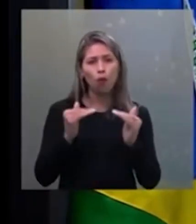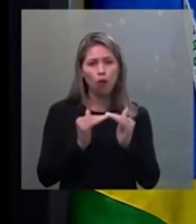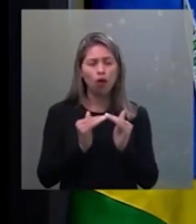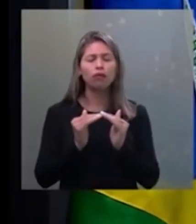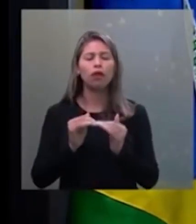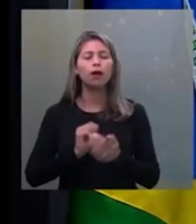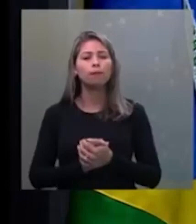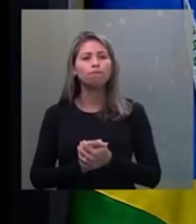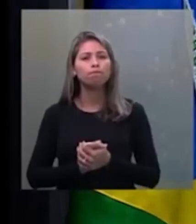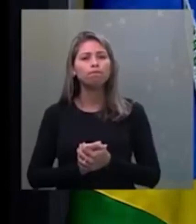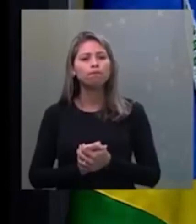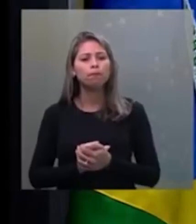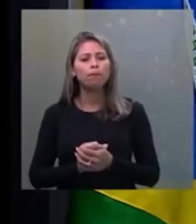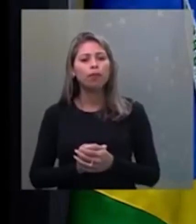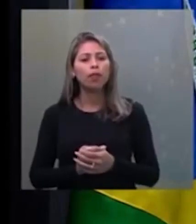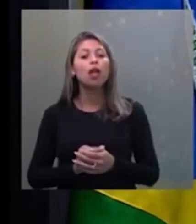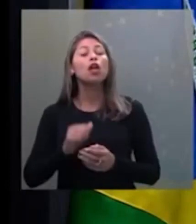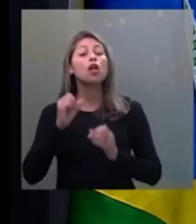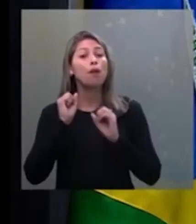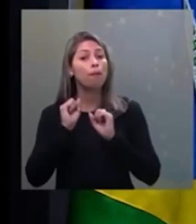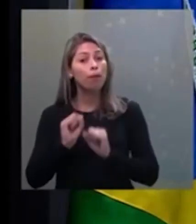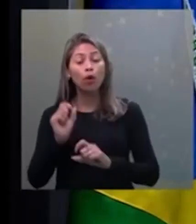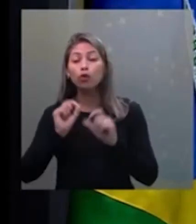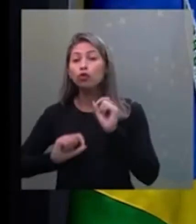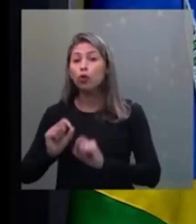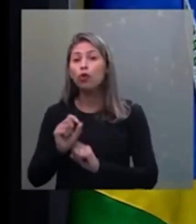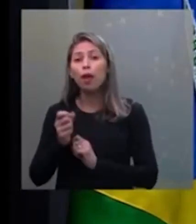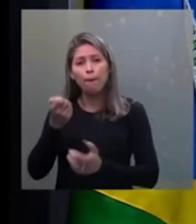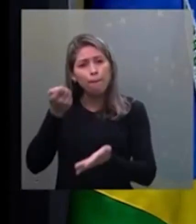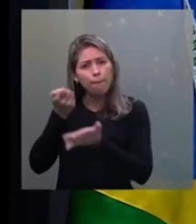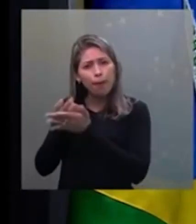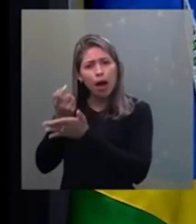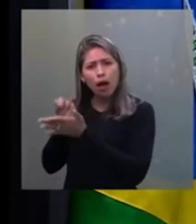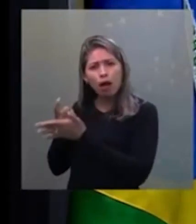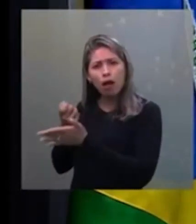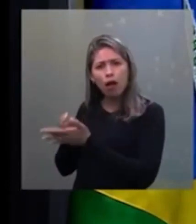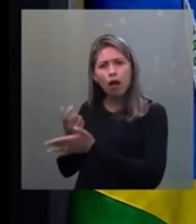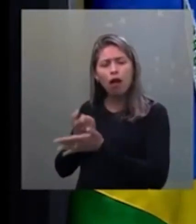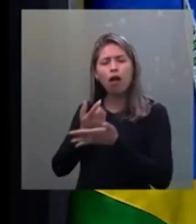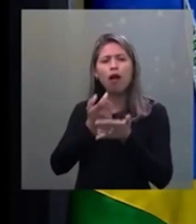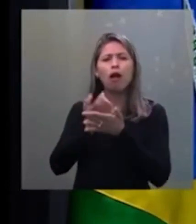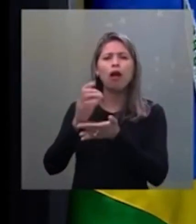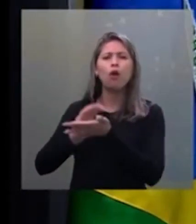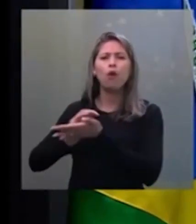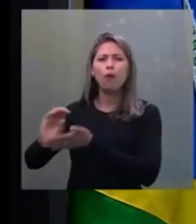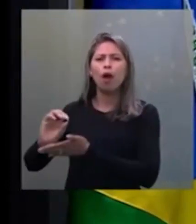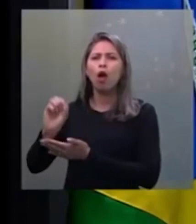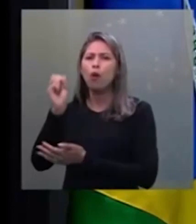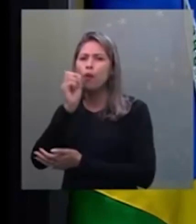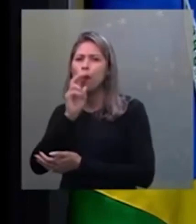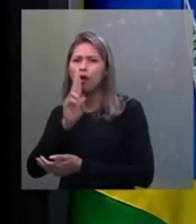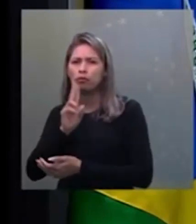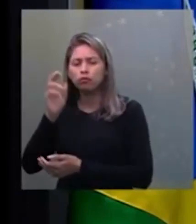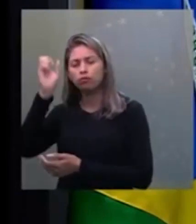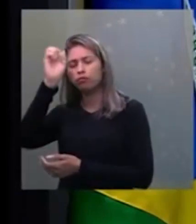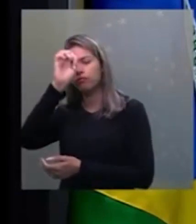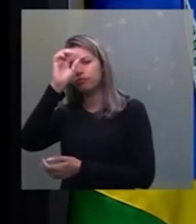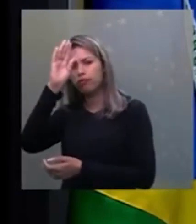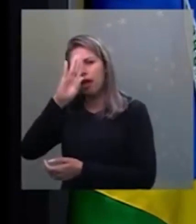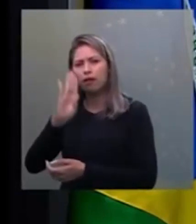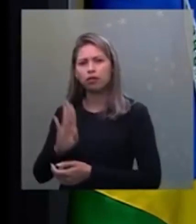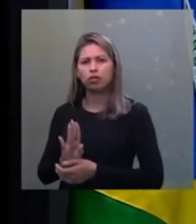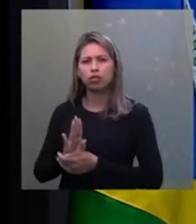poder pagar o auxílio emergencial de quem está dos mais carentes e vulneráveis.